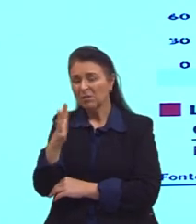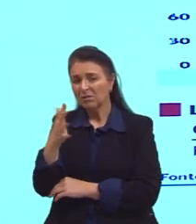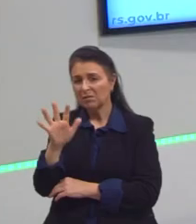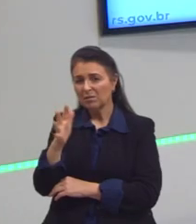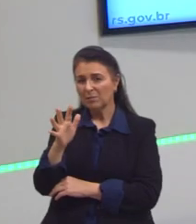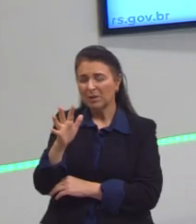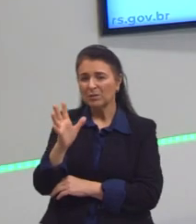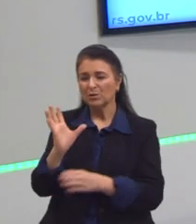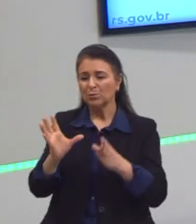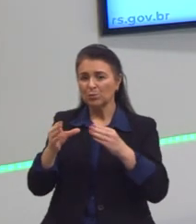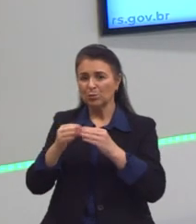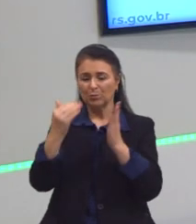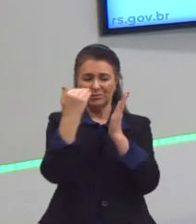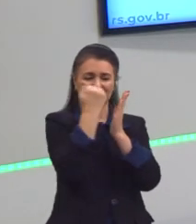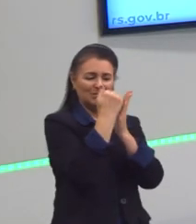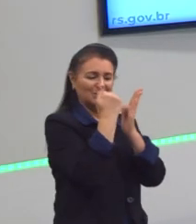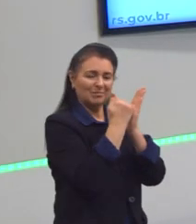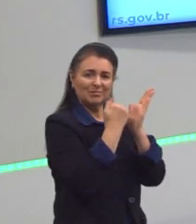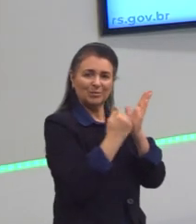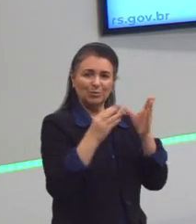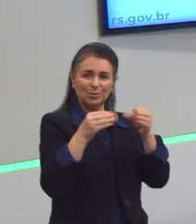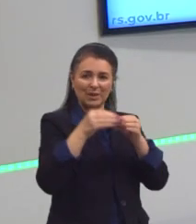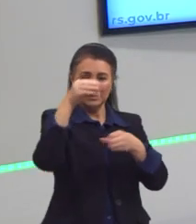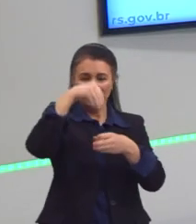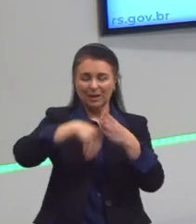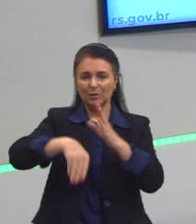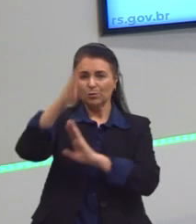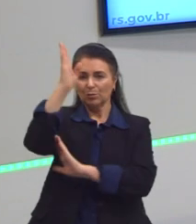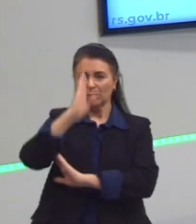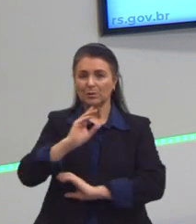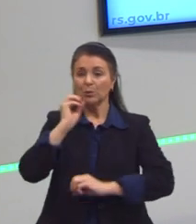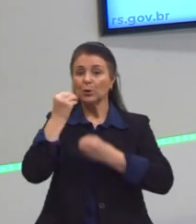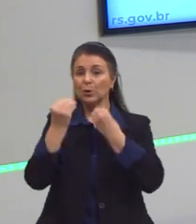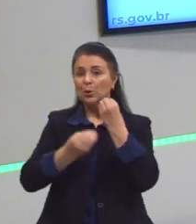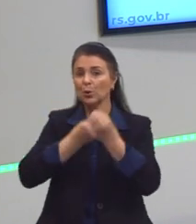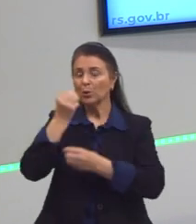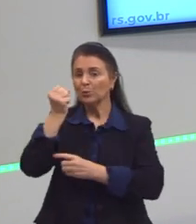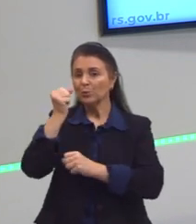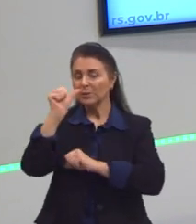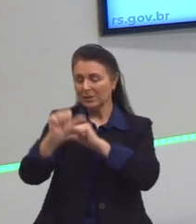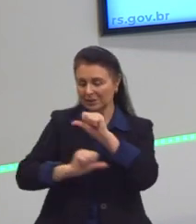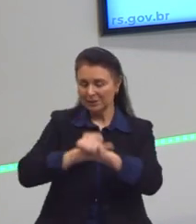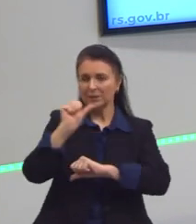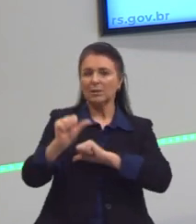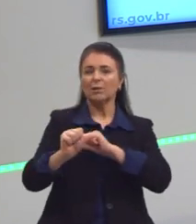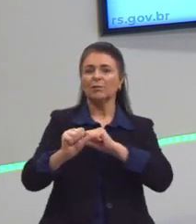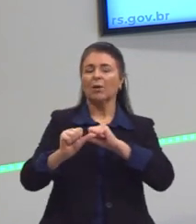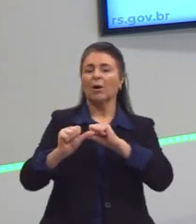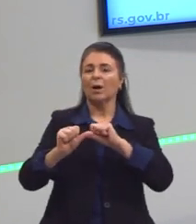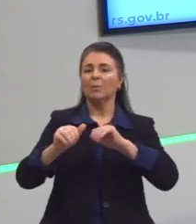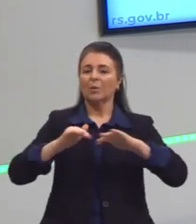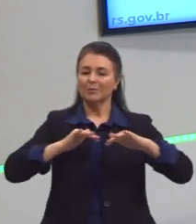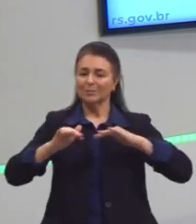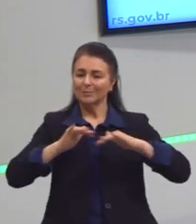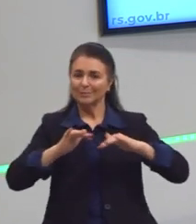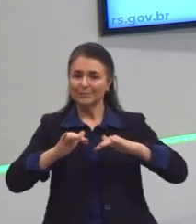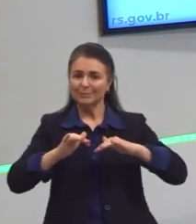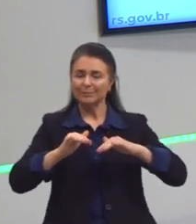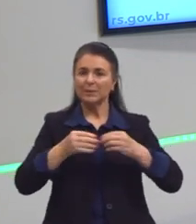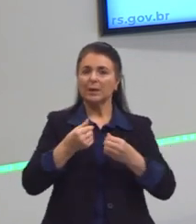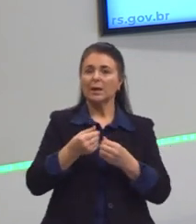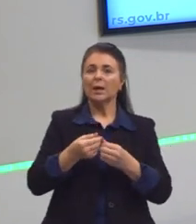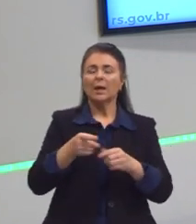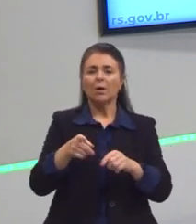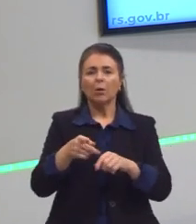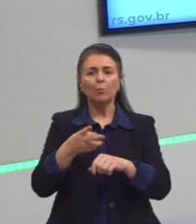as classificações das classes sociais do Brasil e como elas se modificam, como essa mobilidade social. E aí o desafio é você procurar